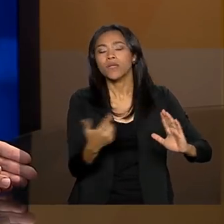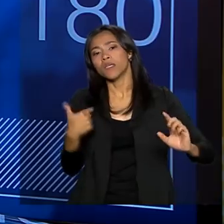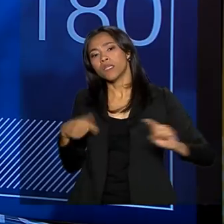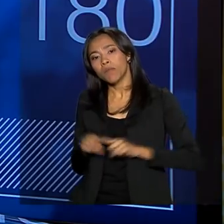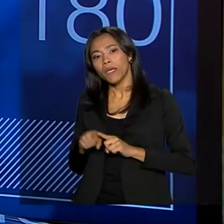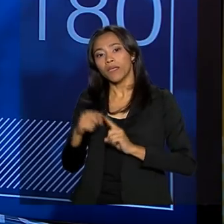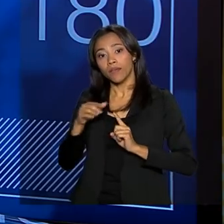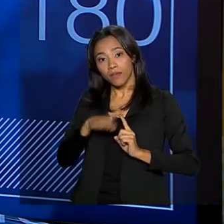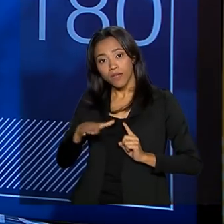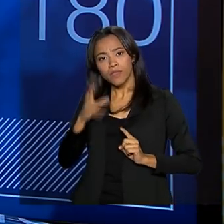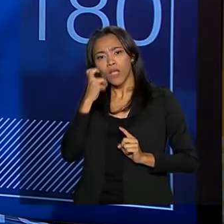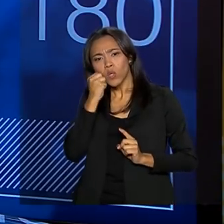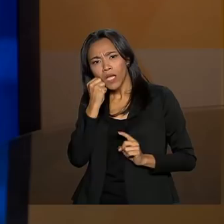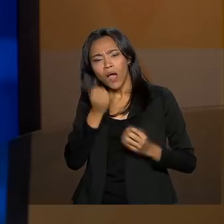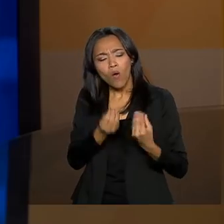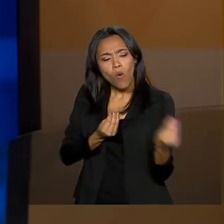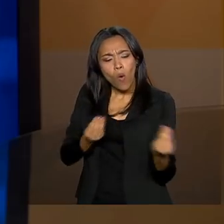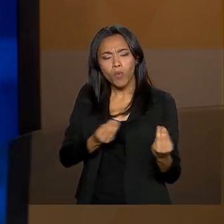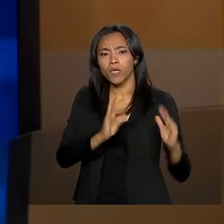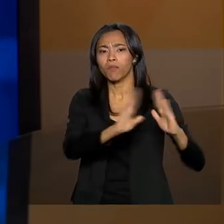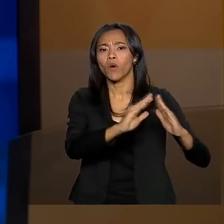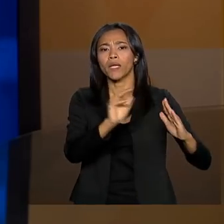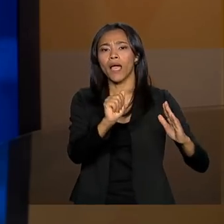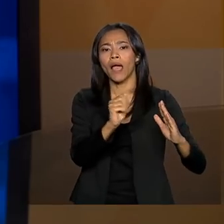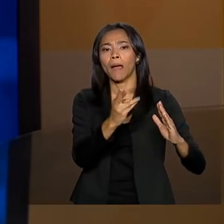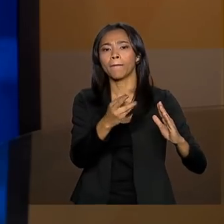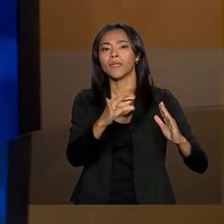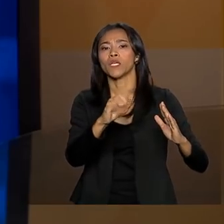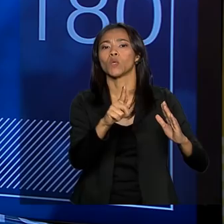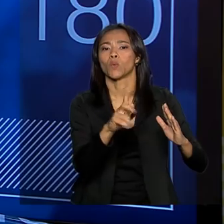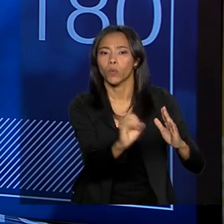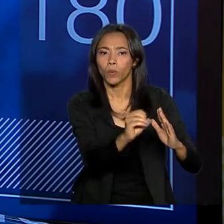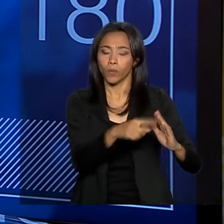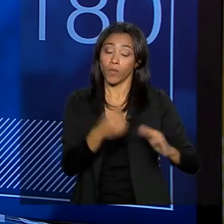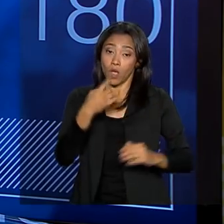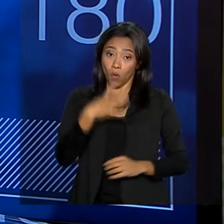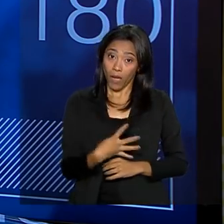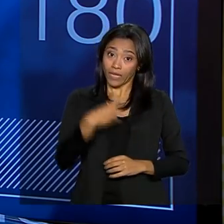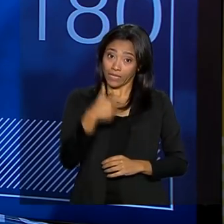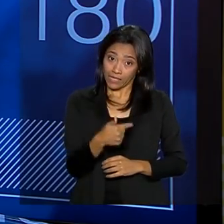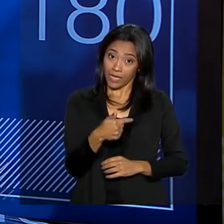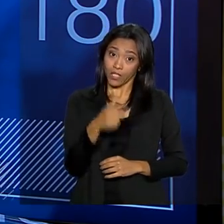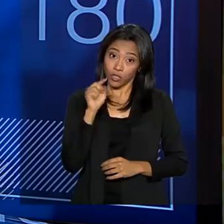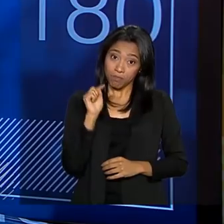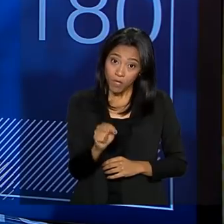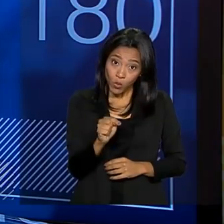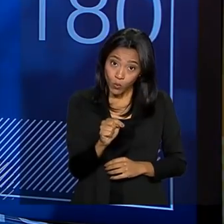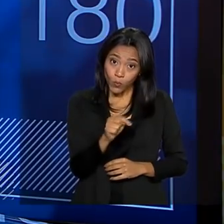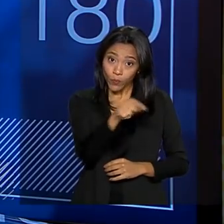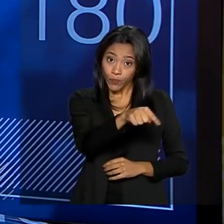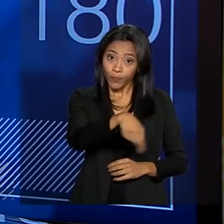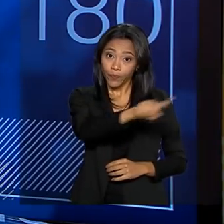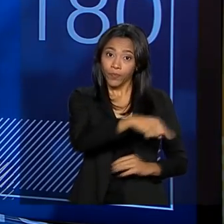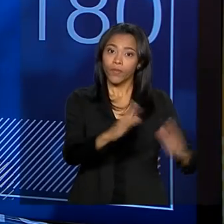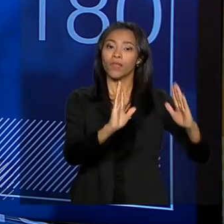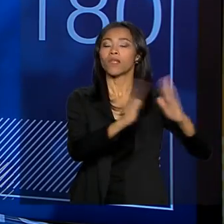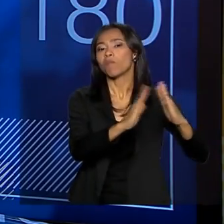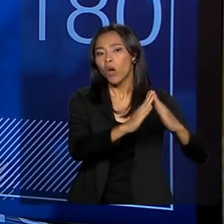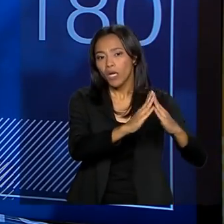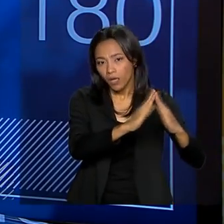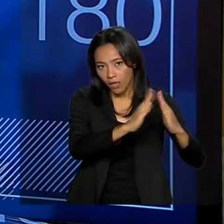adotadas. Como enfrentar essa questão, ministra? Olha, 47 mil crianças em abrigo, nem todas estão